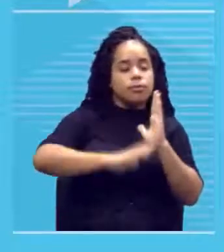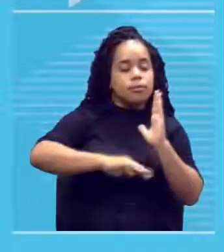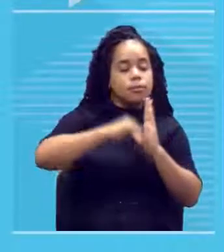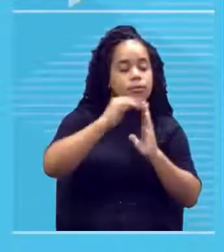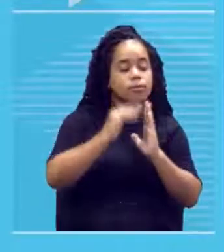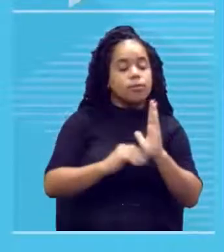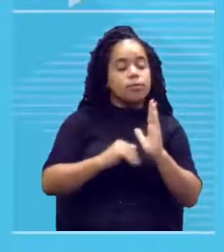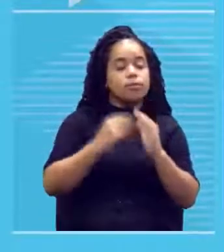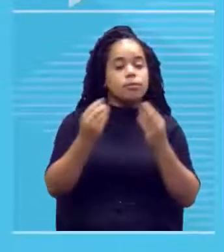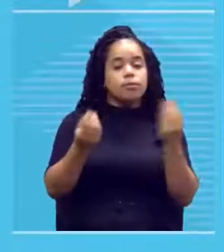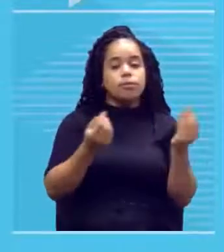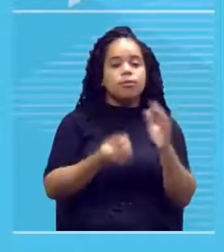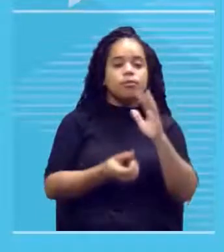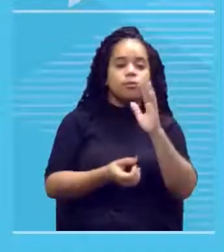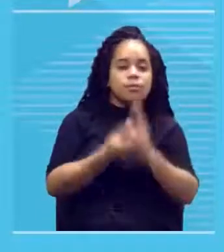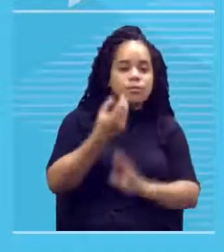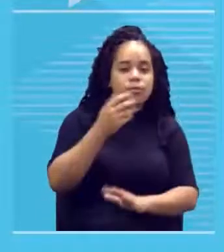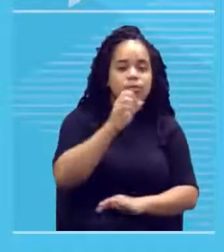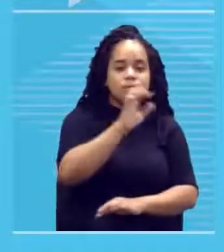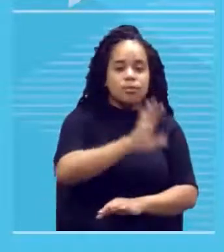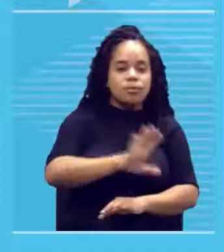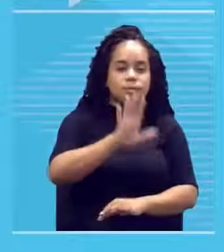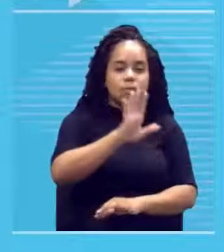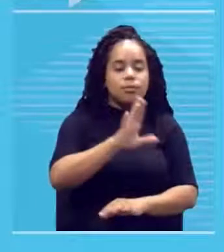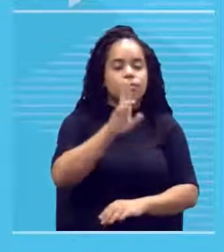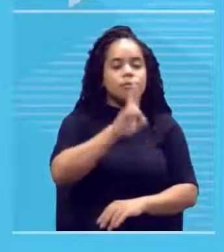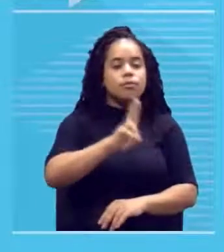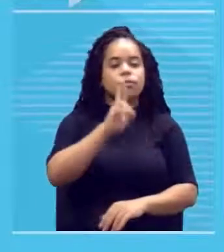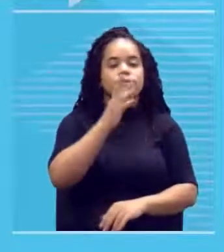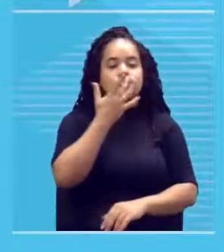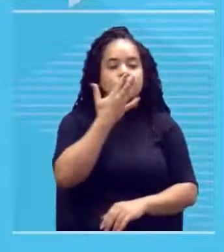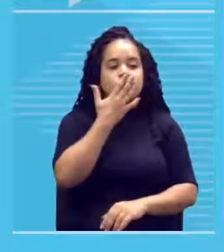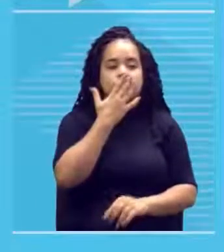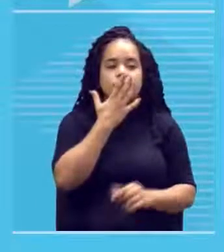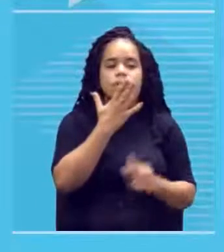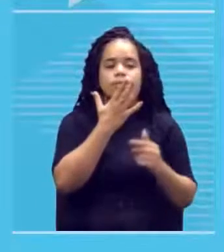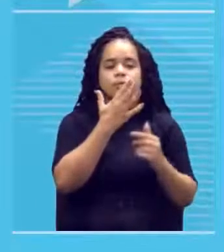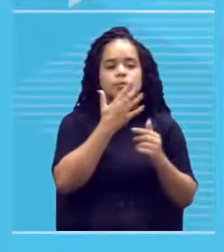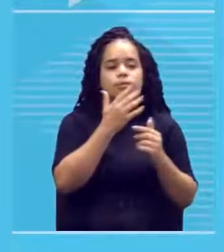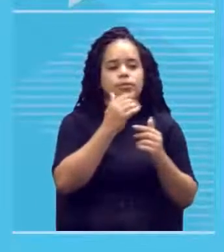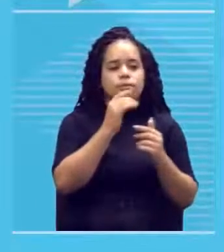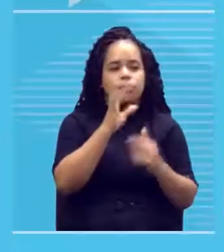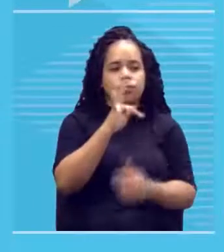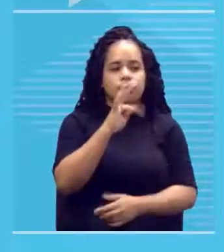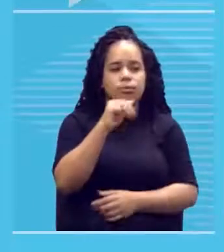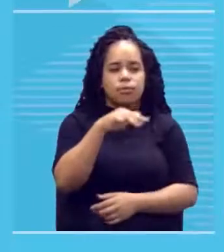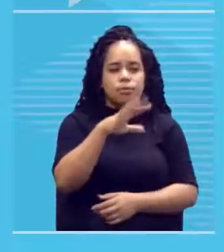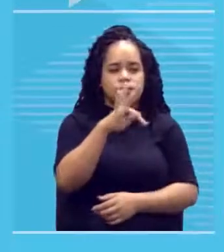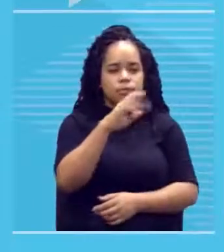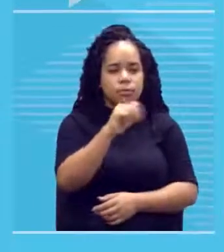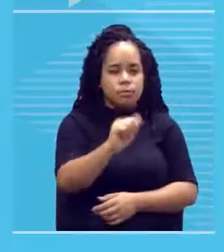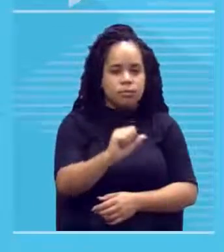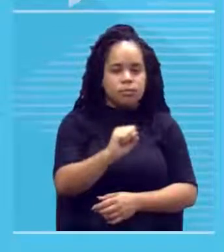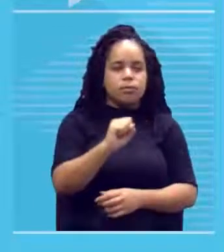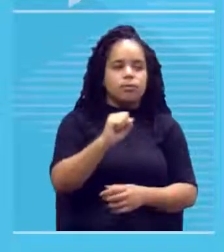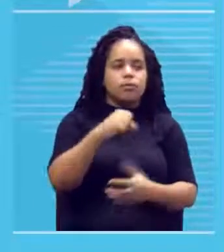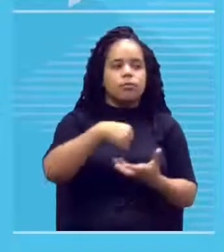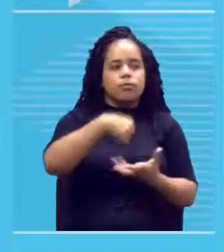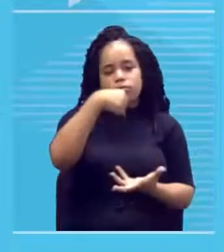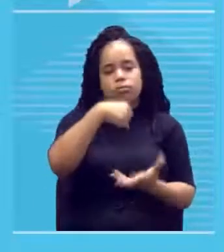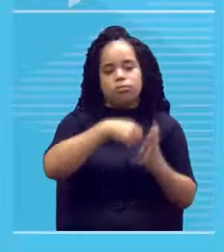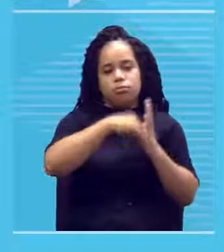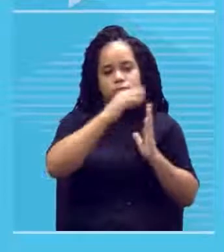criar uma imagem através de tintas líquidas. A pintura é uma manifestação artística muito